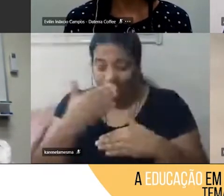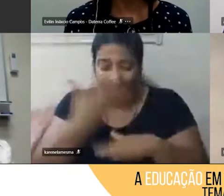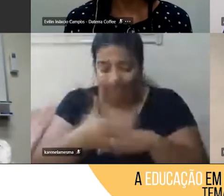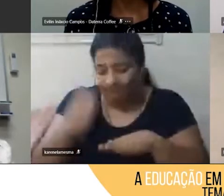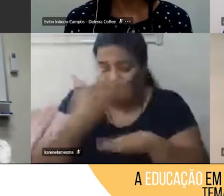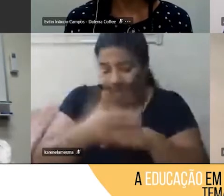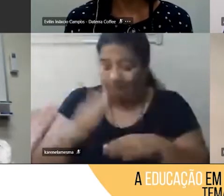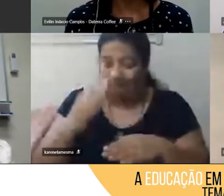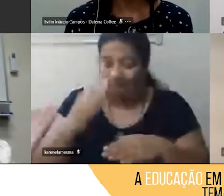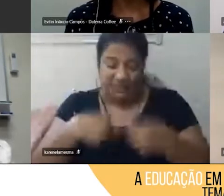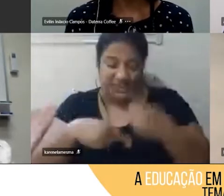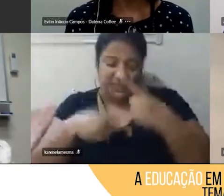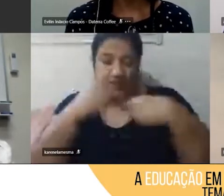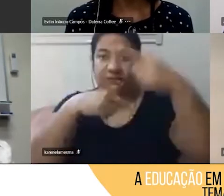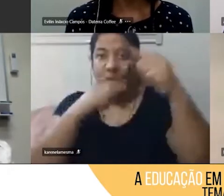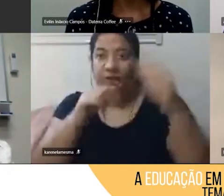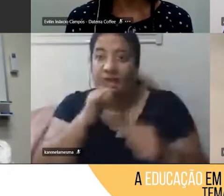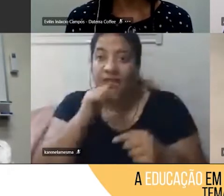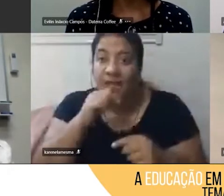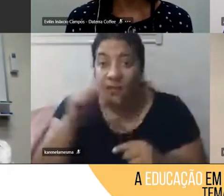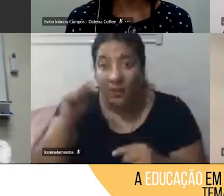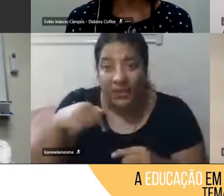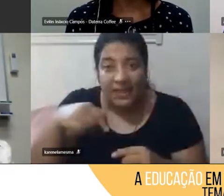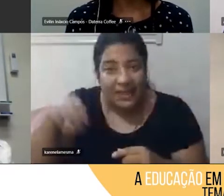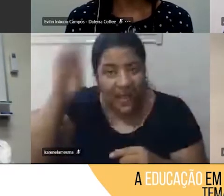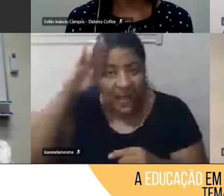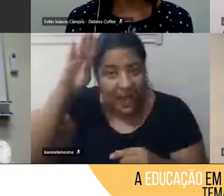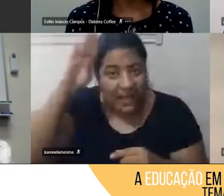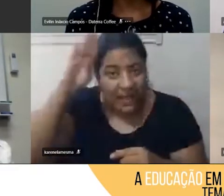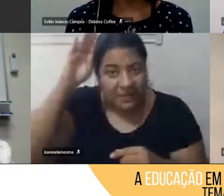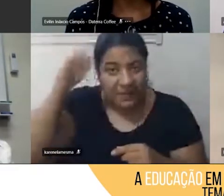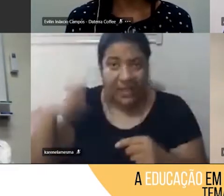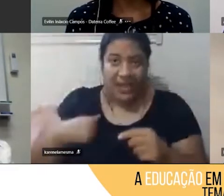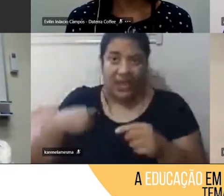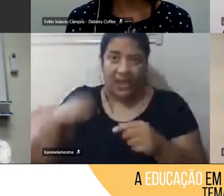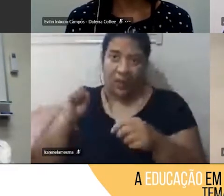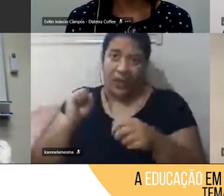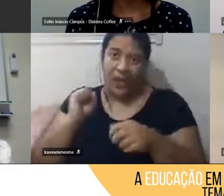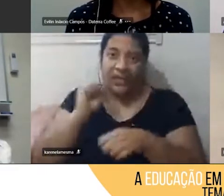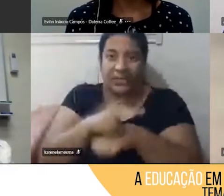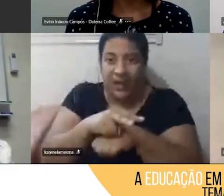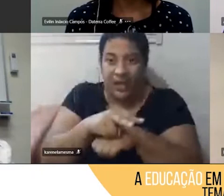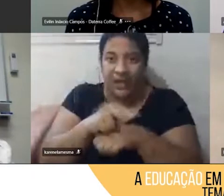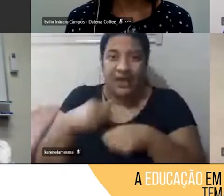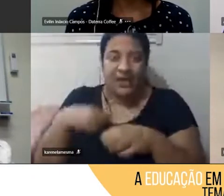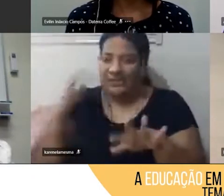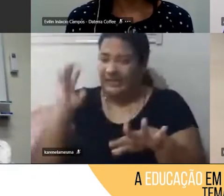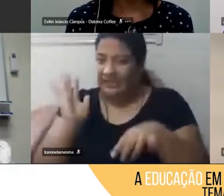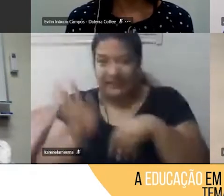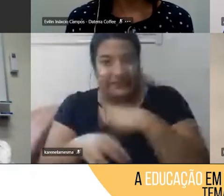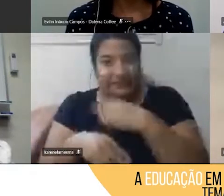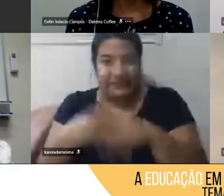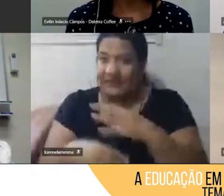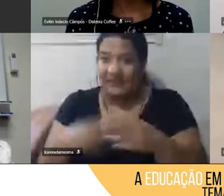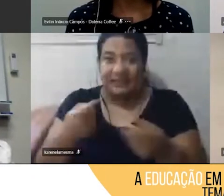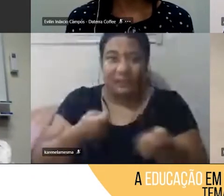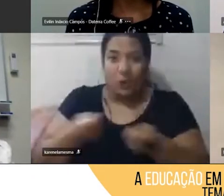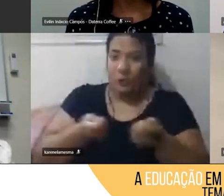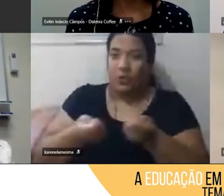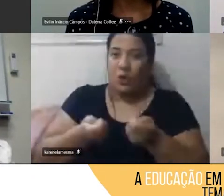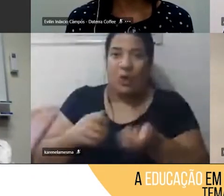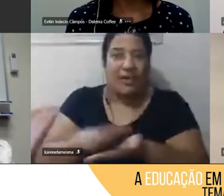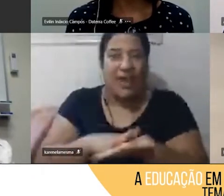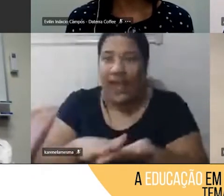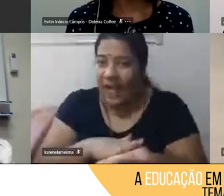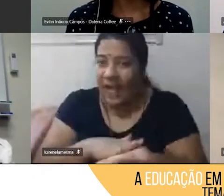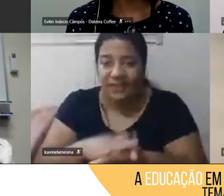exemplo é que na academia, quando eu entrei na academia, eu era totalmente autodesregulada, eu não tinha autorregulação, eu não tinha equilíbrio emocional.